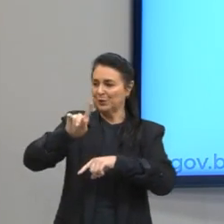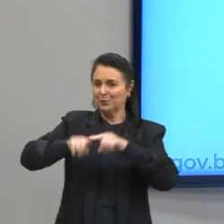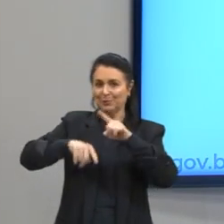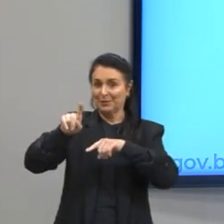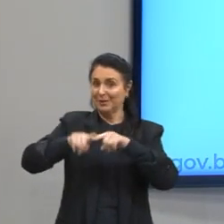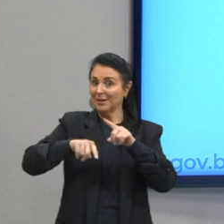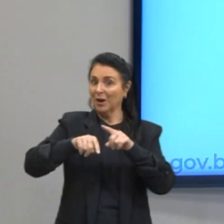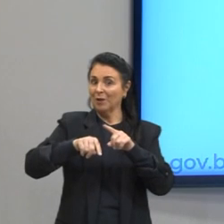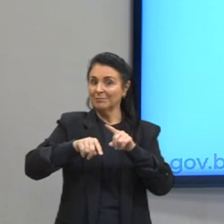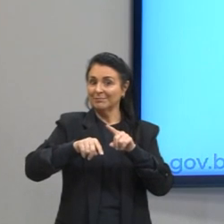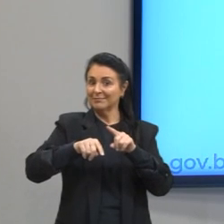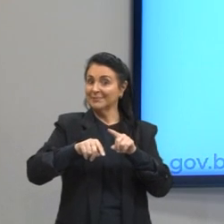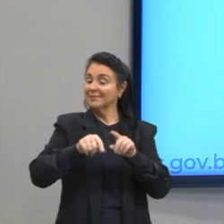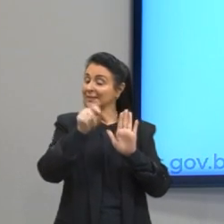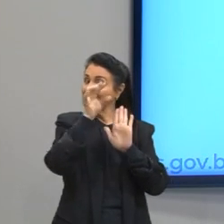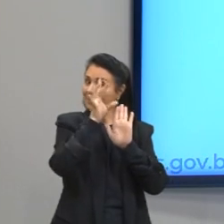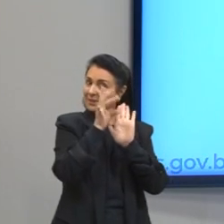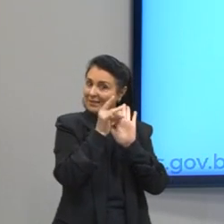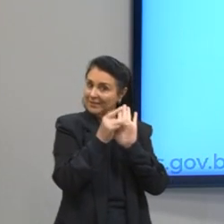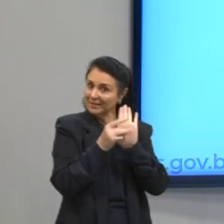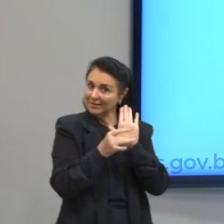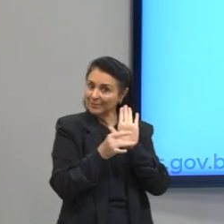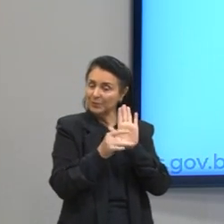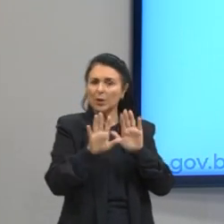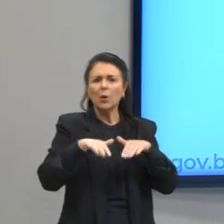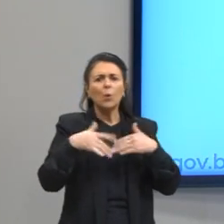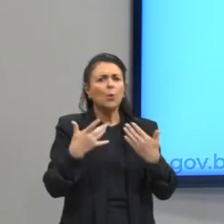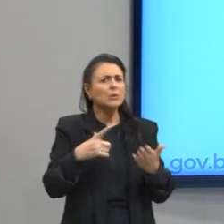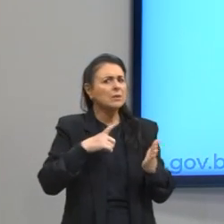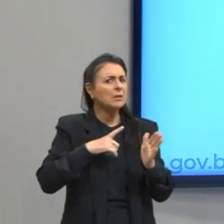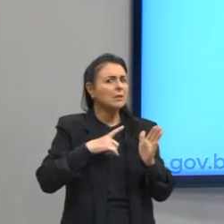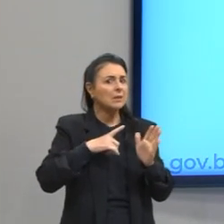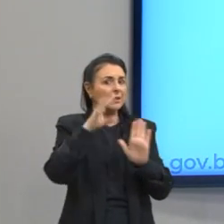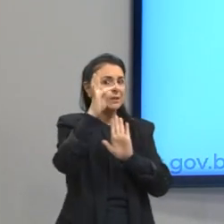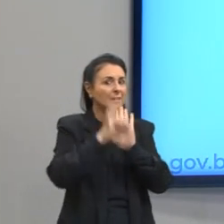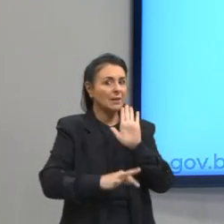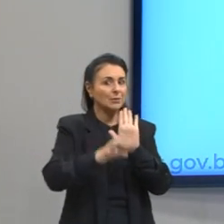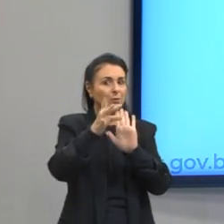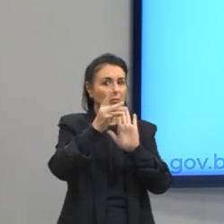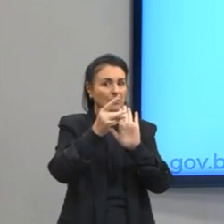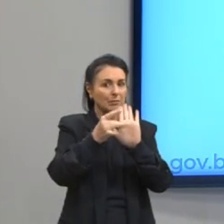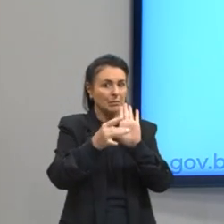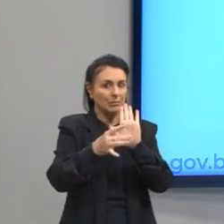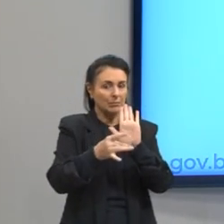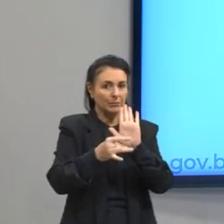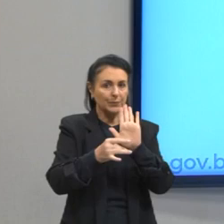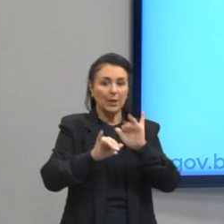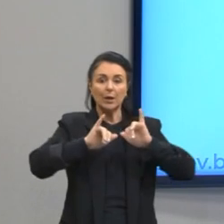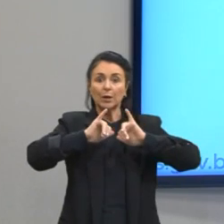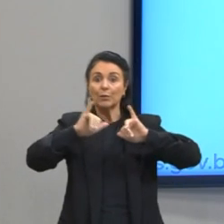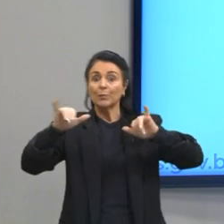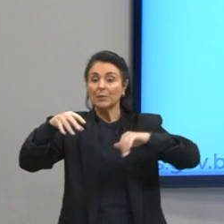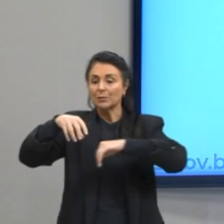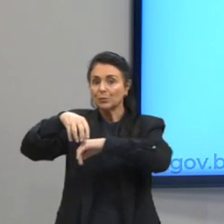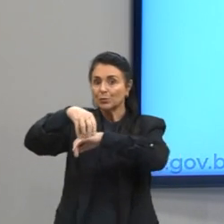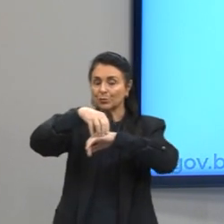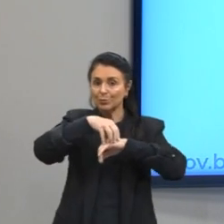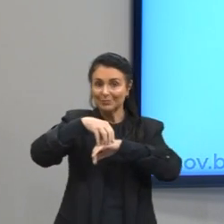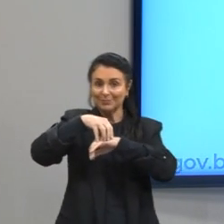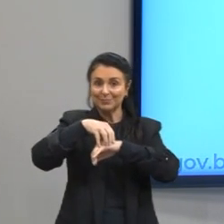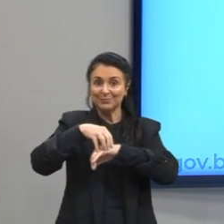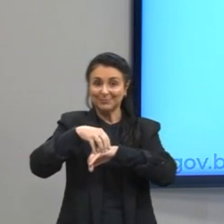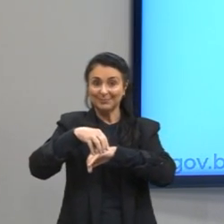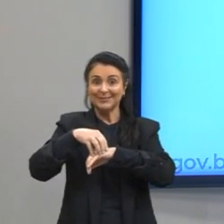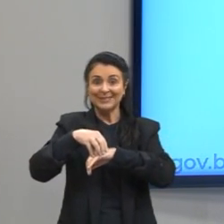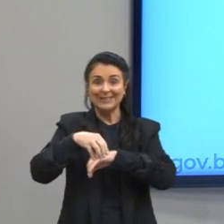que a gente acha textos descritivos? Por exemplo, folhetos turísticos, cardápios de